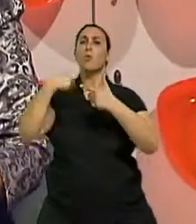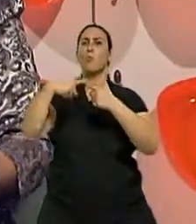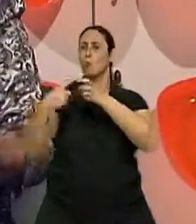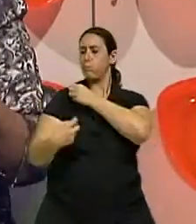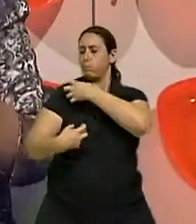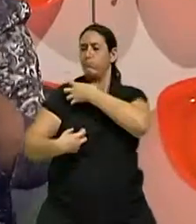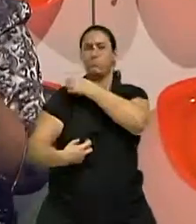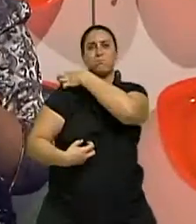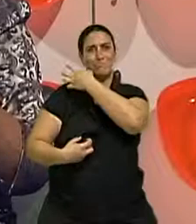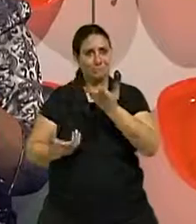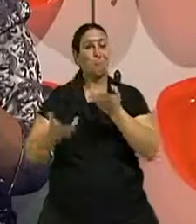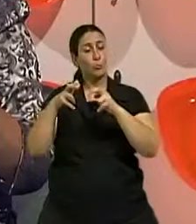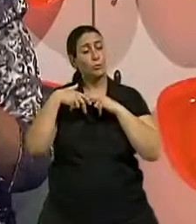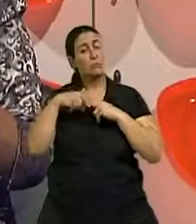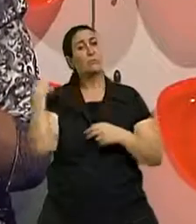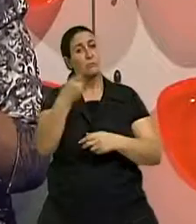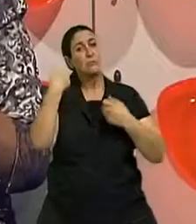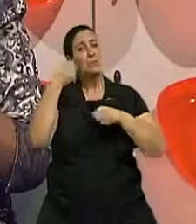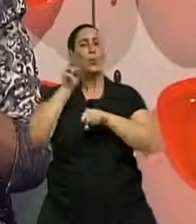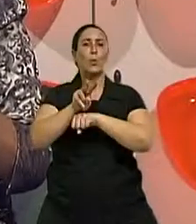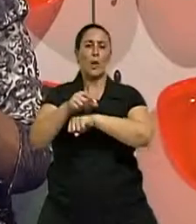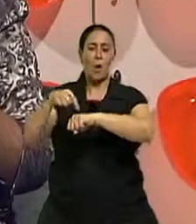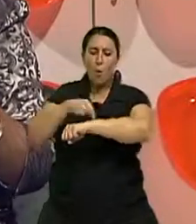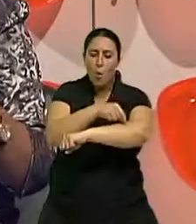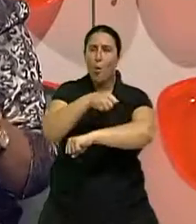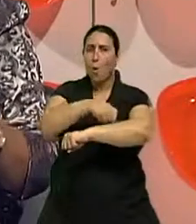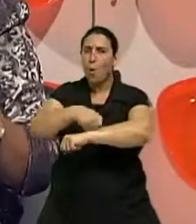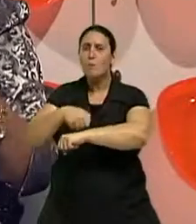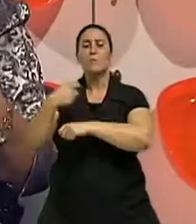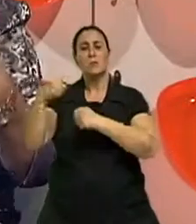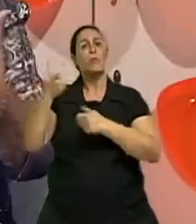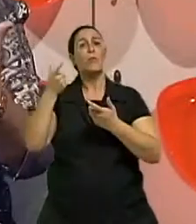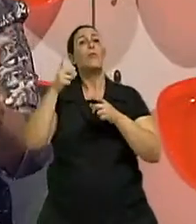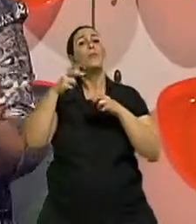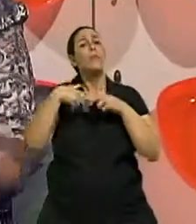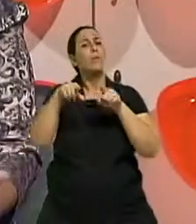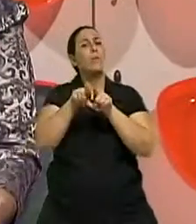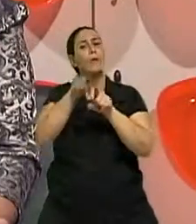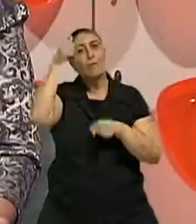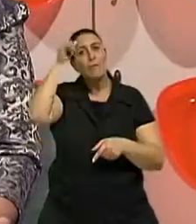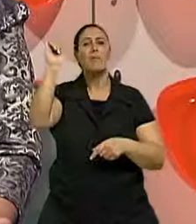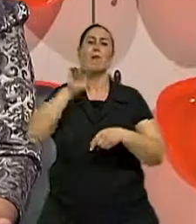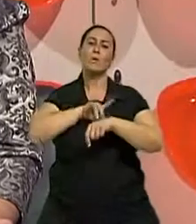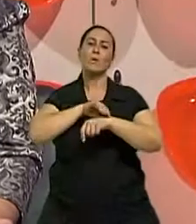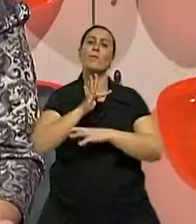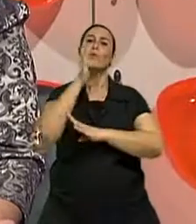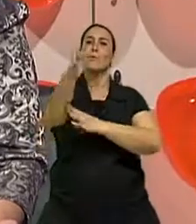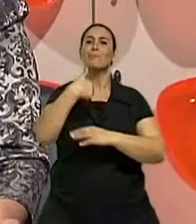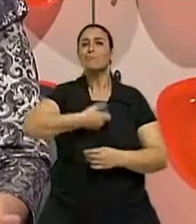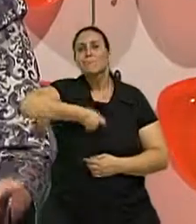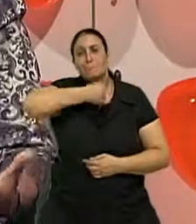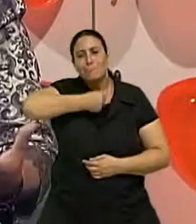físico, isso só pensando nos ossos, sem falar, assim, na prevenção das doenças do envelhecimento em si, Ah,